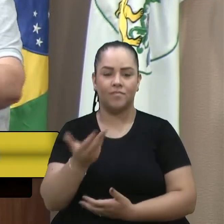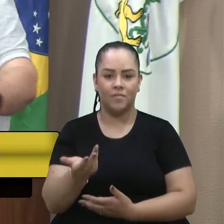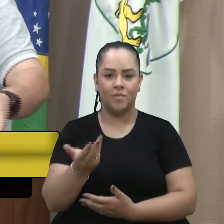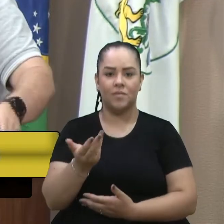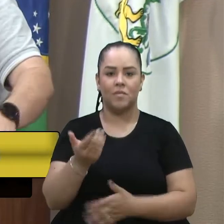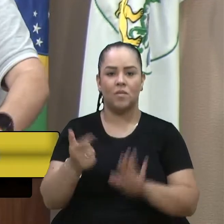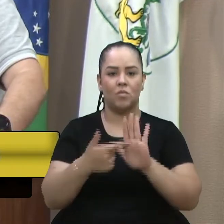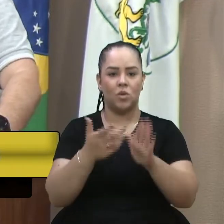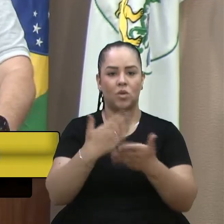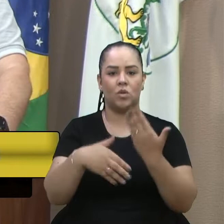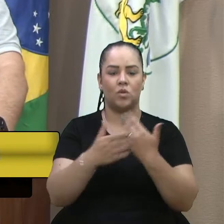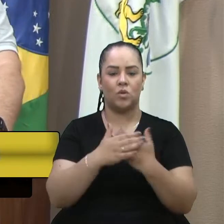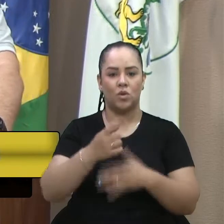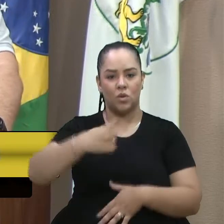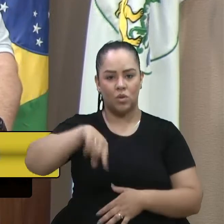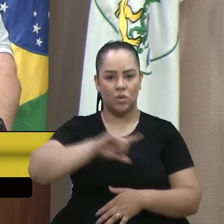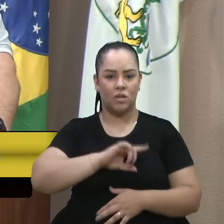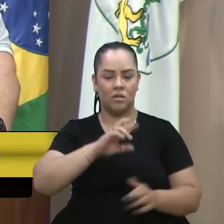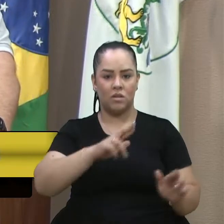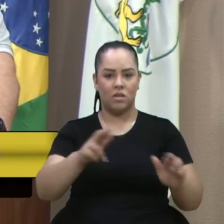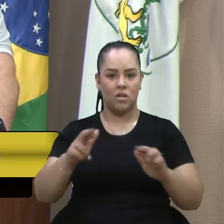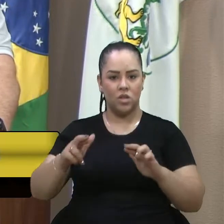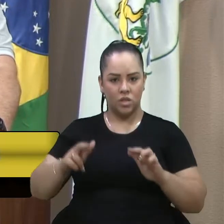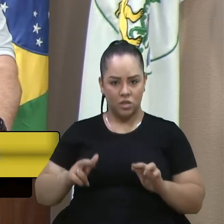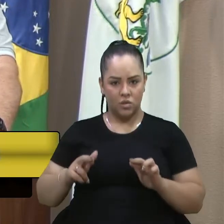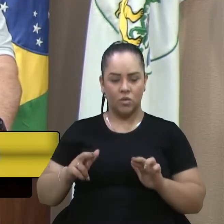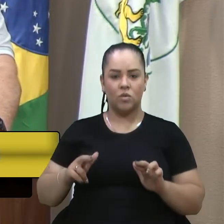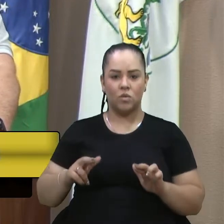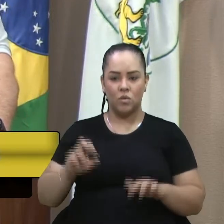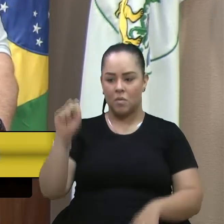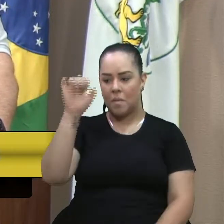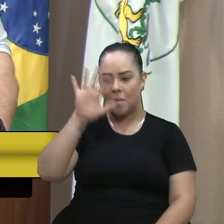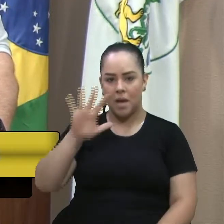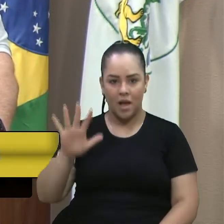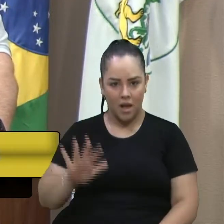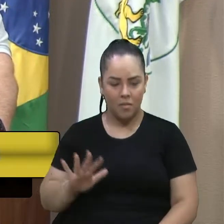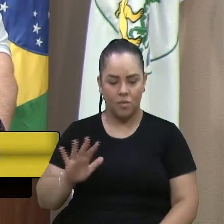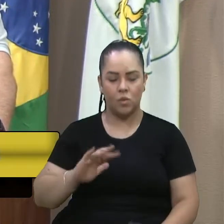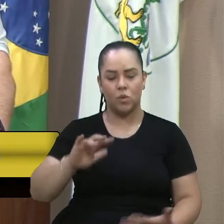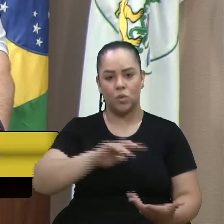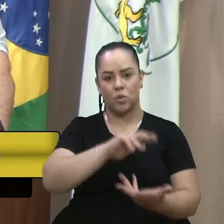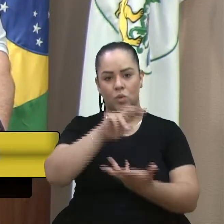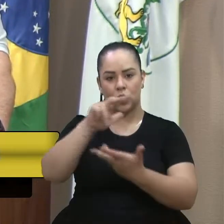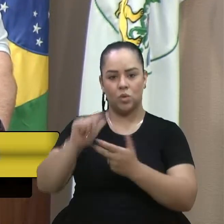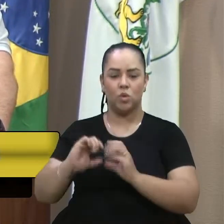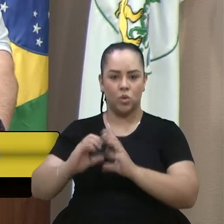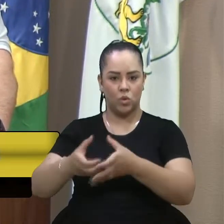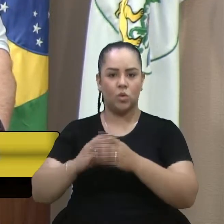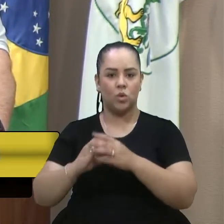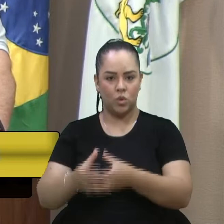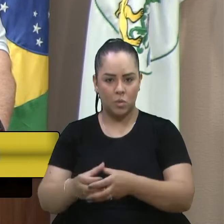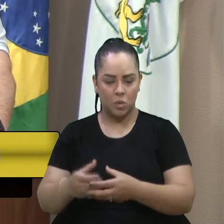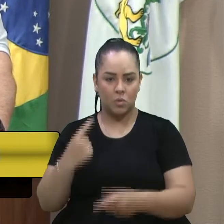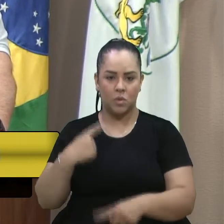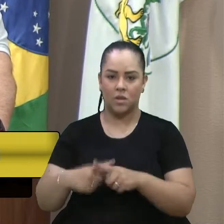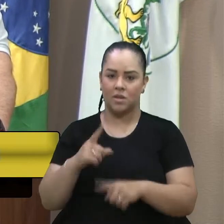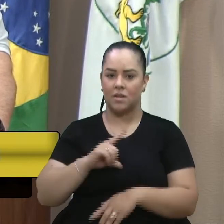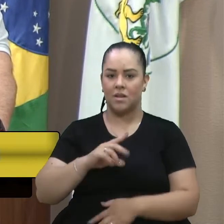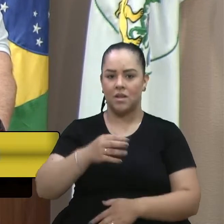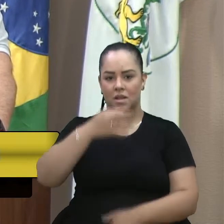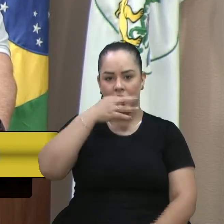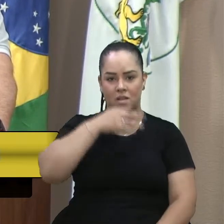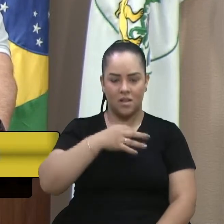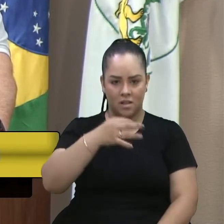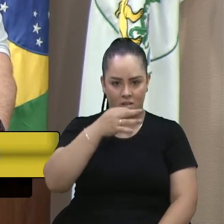a nossa região no mapa mundial de turismo de Ultra Maratonas porque passa por Caxias,